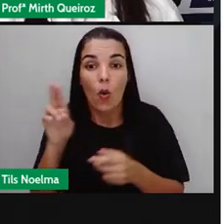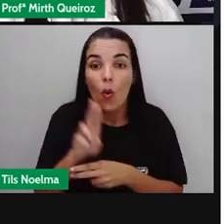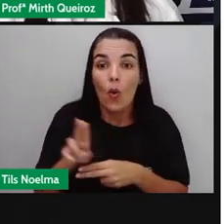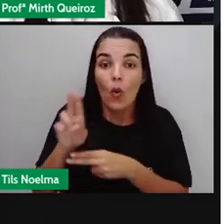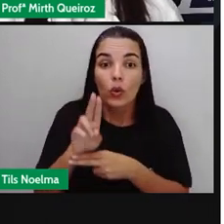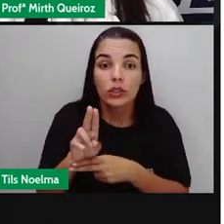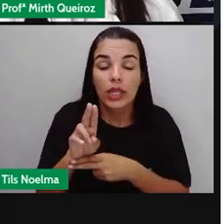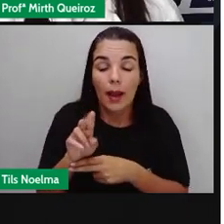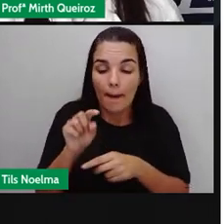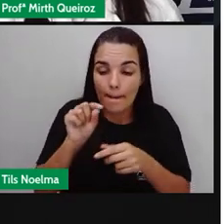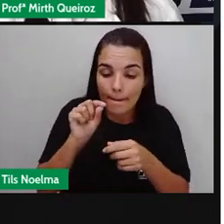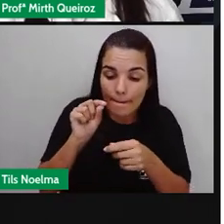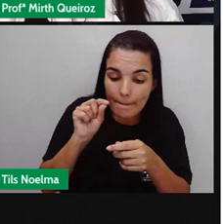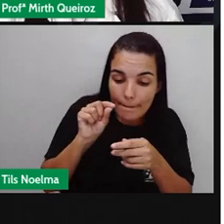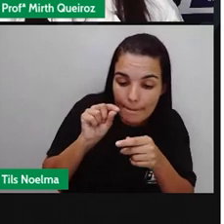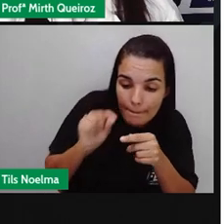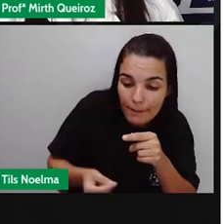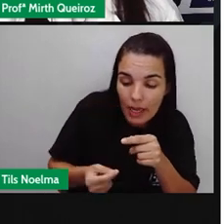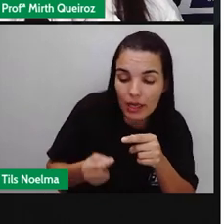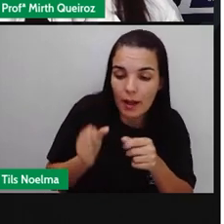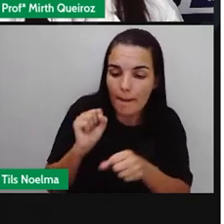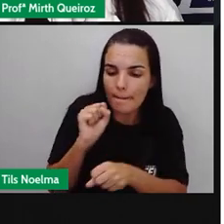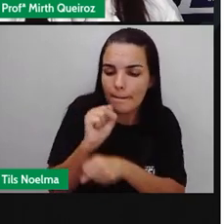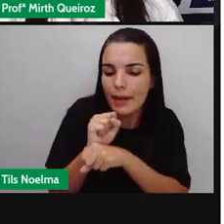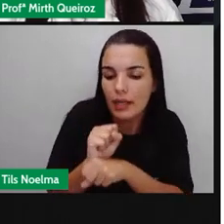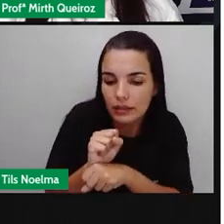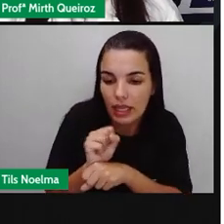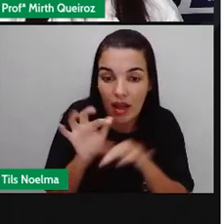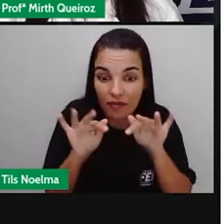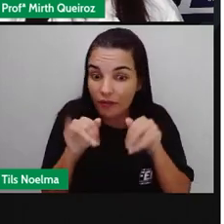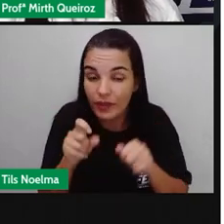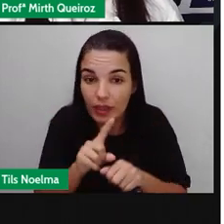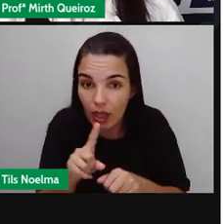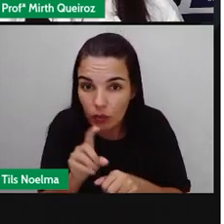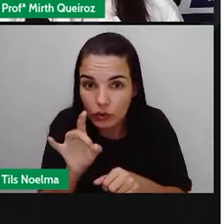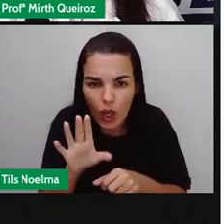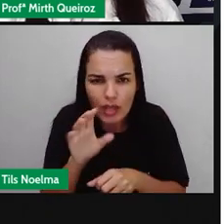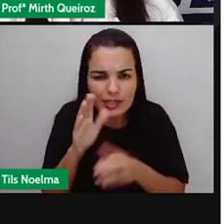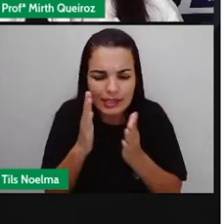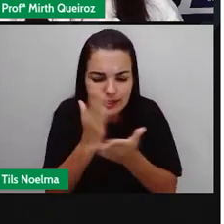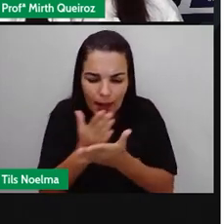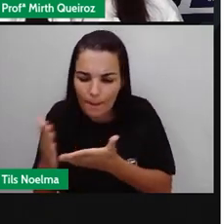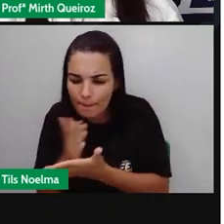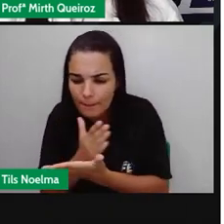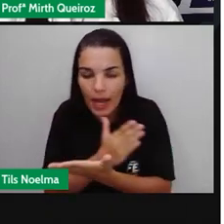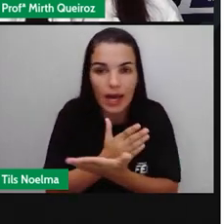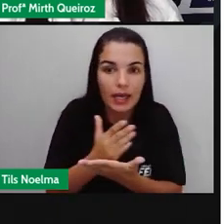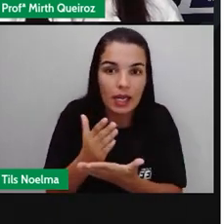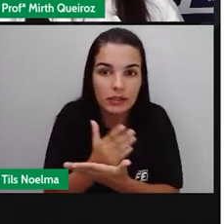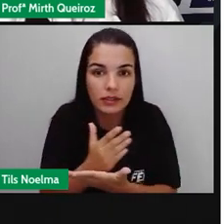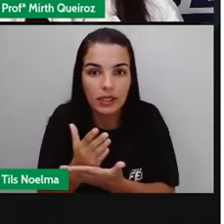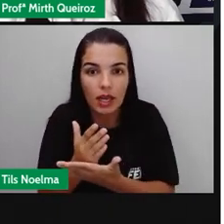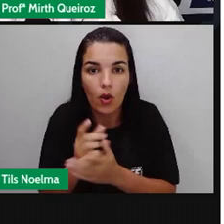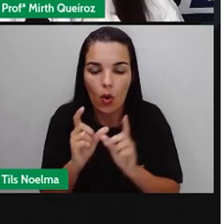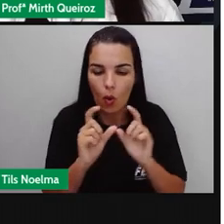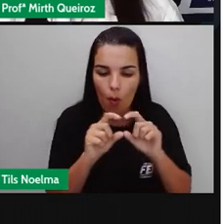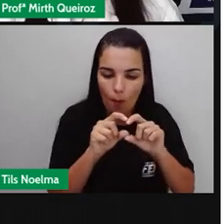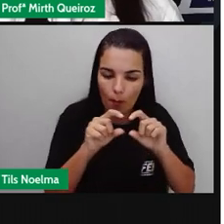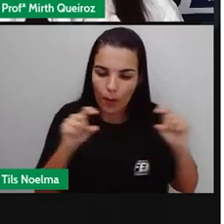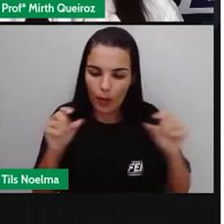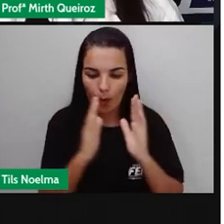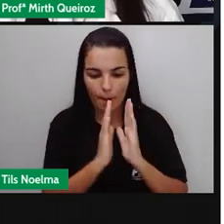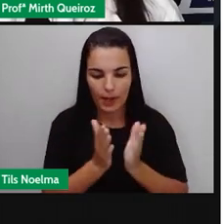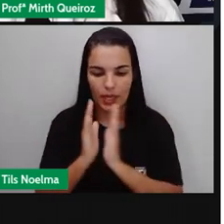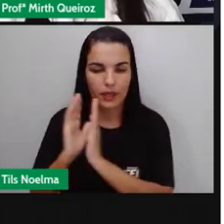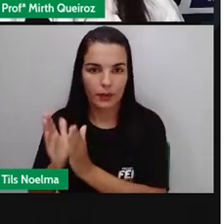pequena pausa sem dar fim ao enunciado. Separar termos de uma oração ou de um